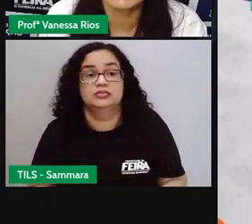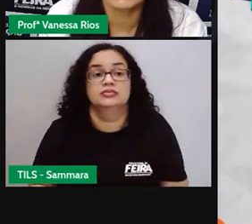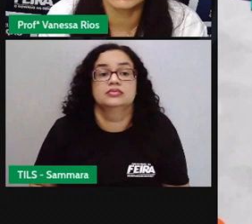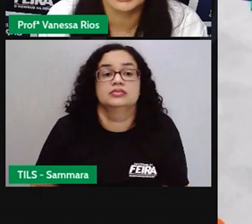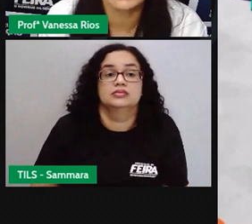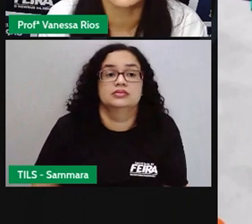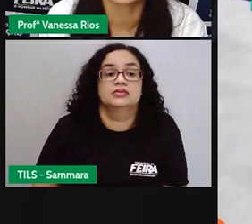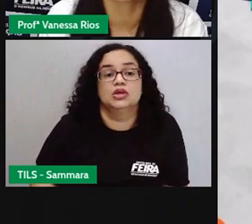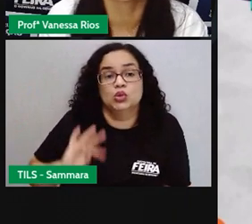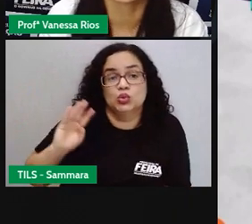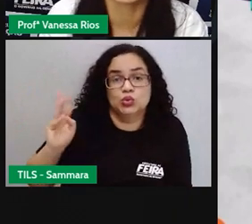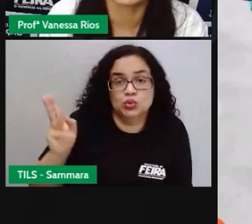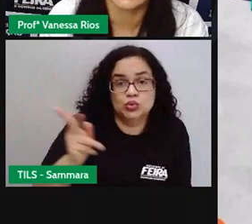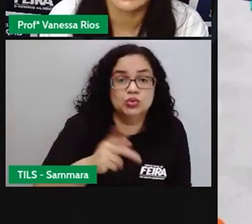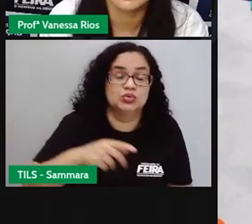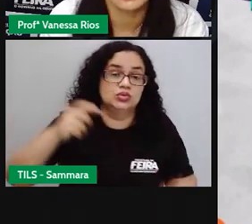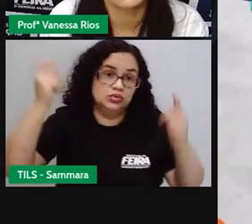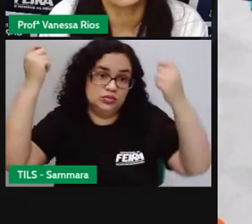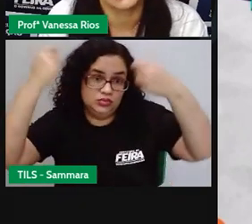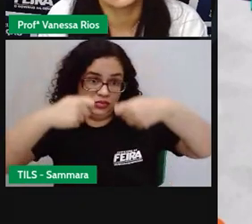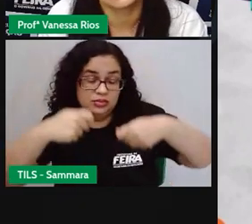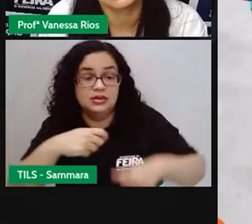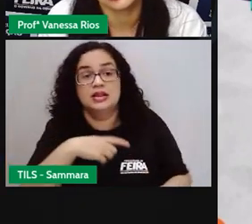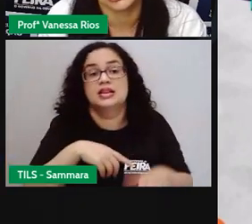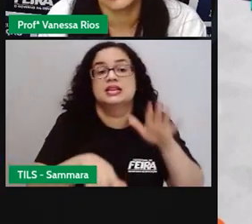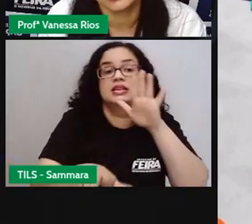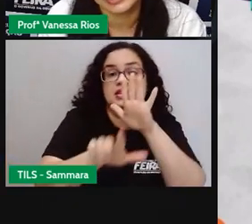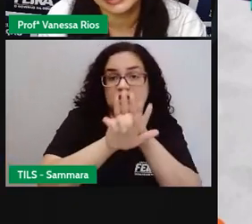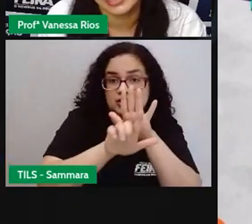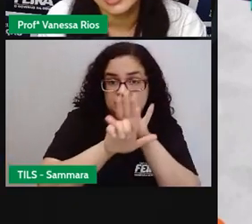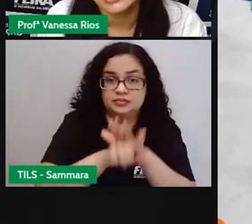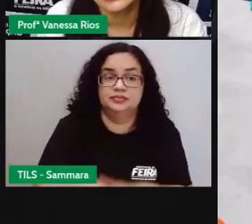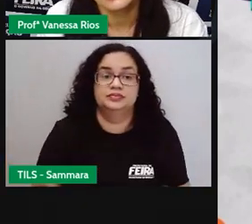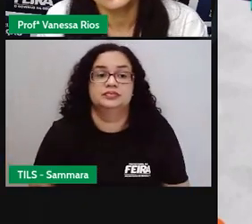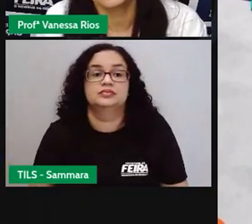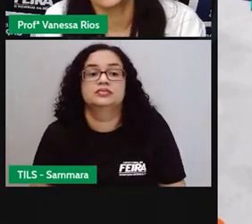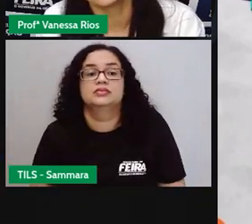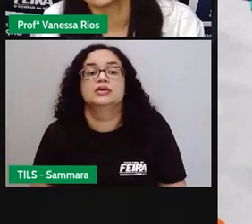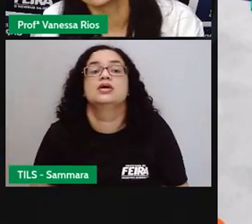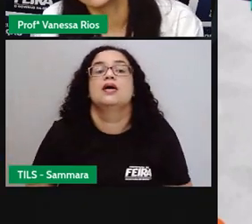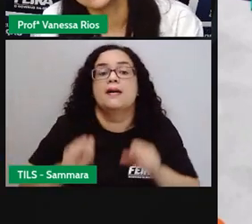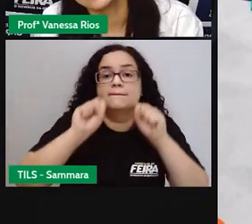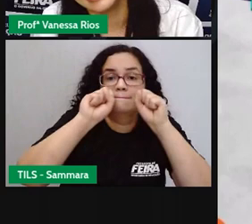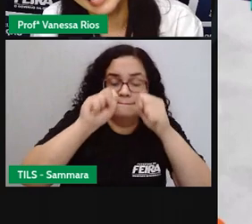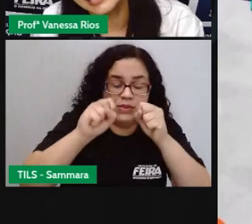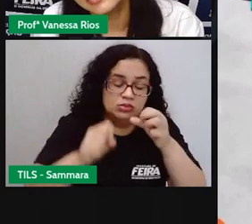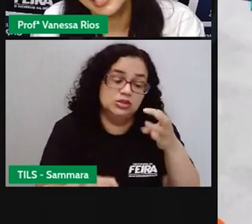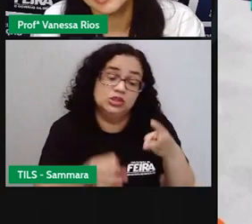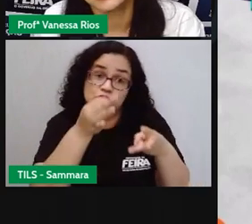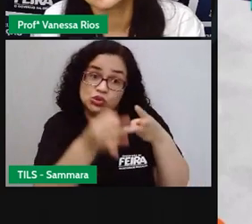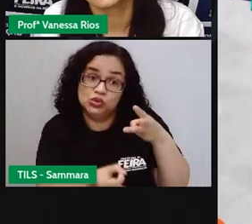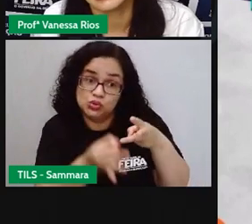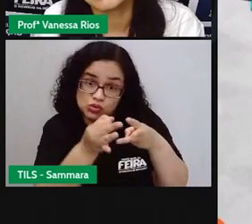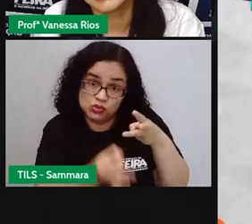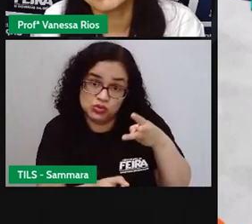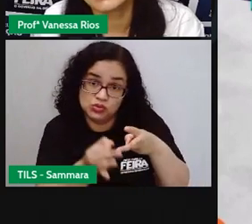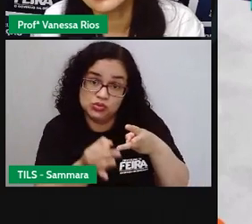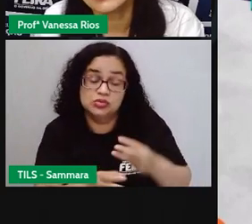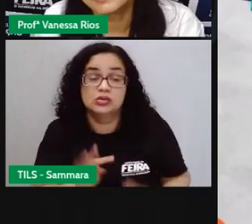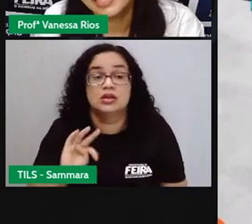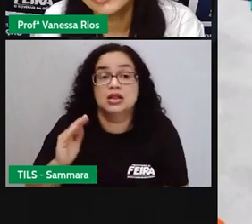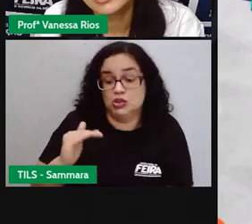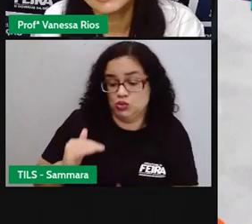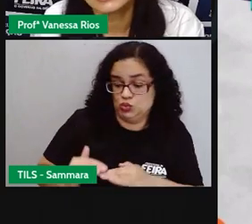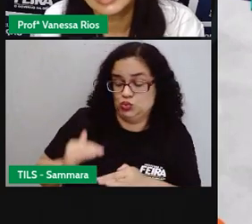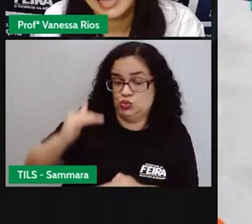o cumprimento de todas as ações necessárias para que a lei seja cumprida. E o poder judiciário, que é representado aí